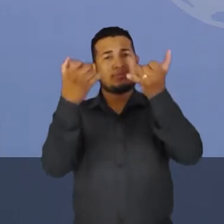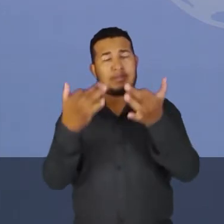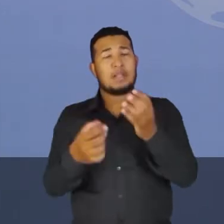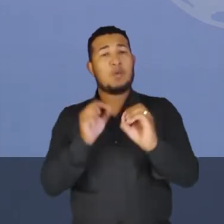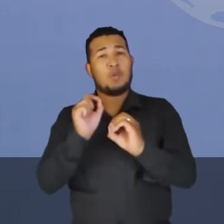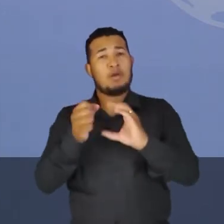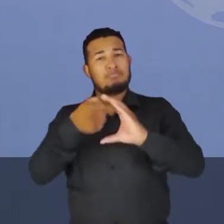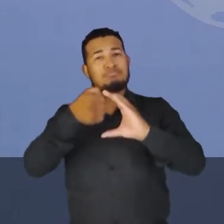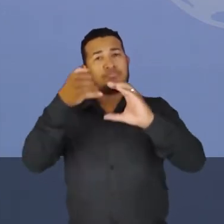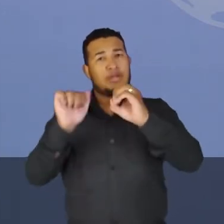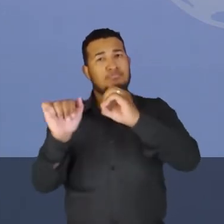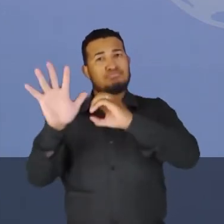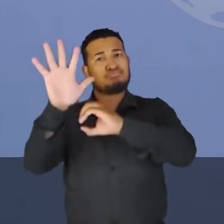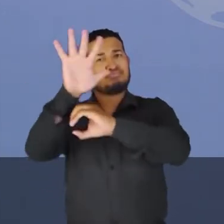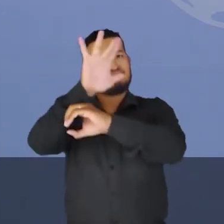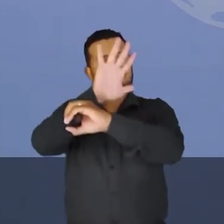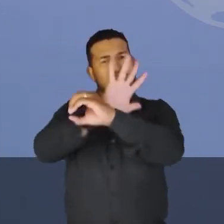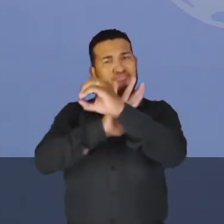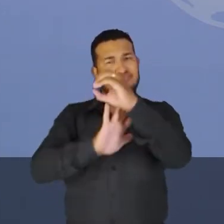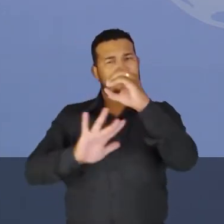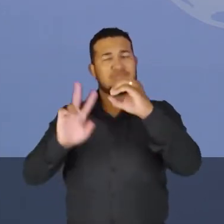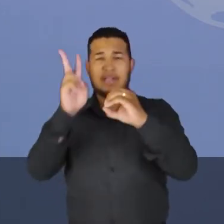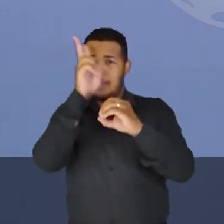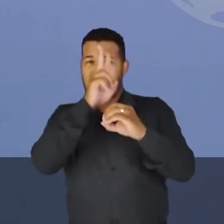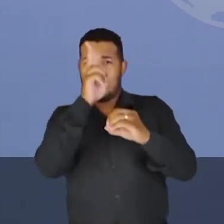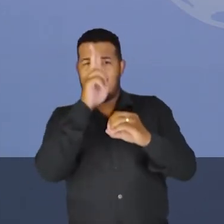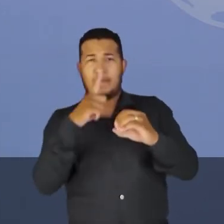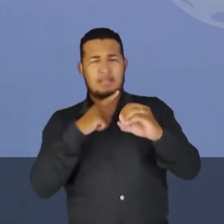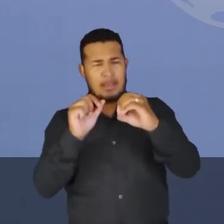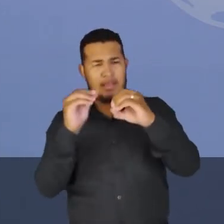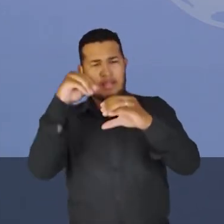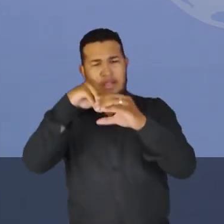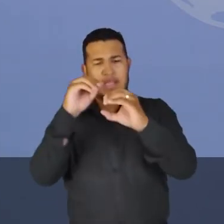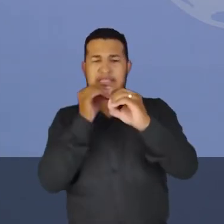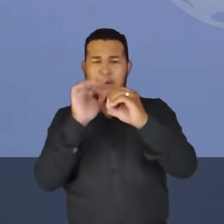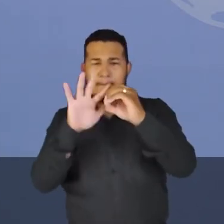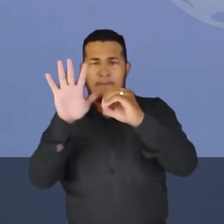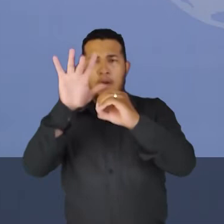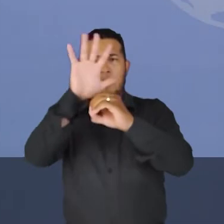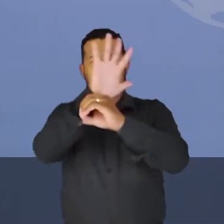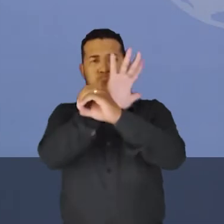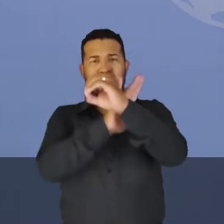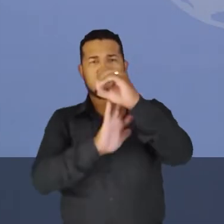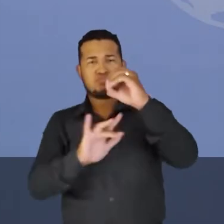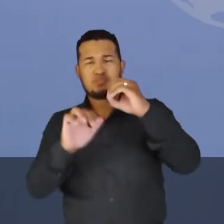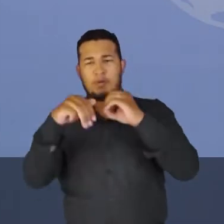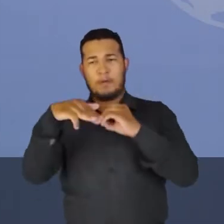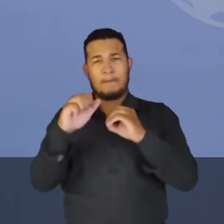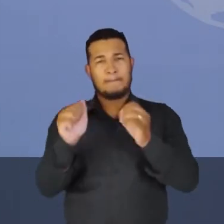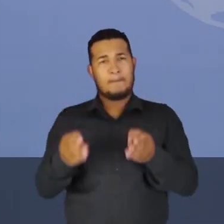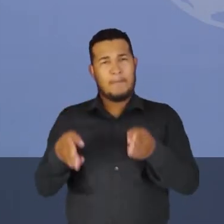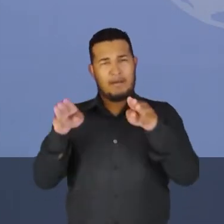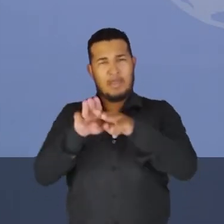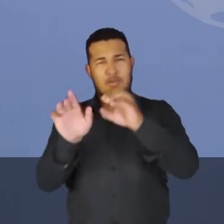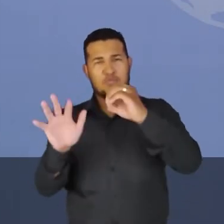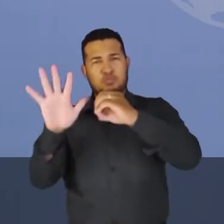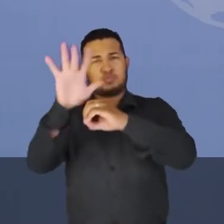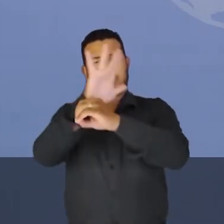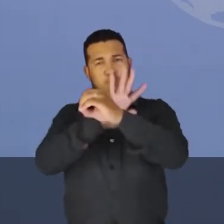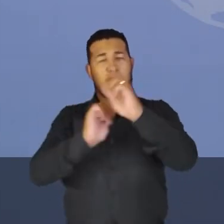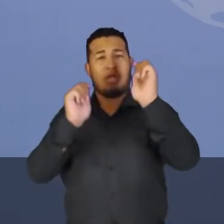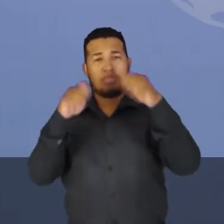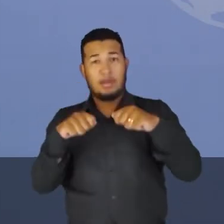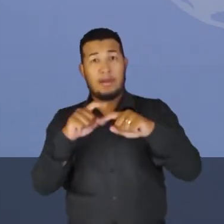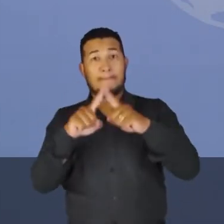esta propriedade magnética pode surgir em torno dele um campo magnético de um átomo. Mas o que